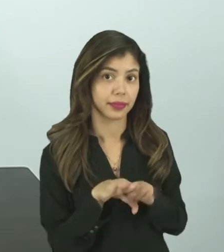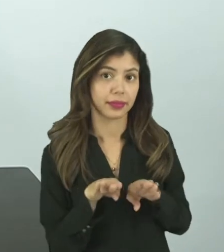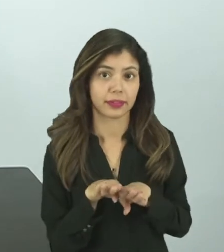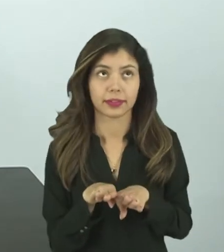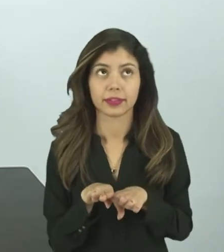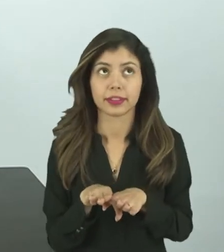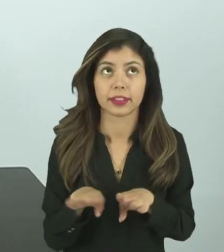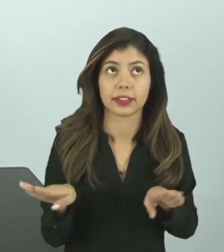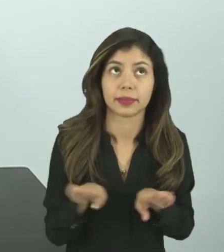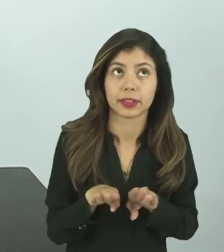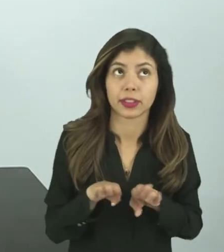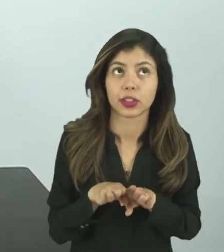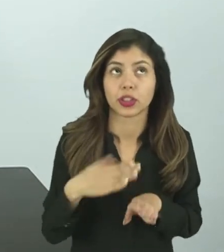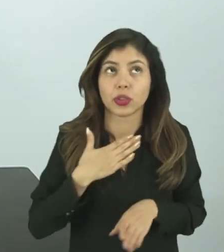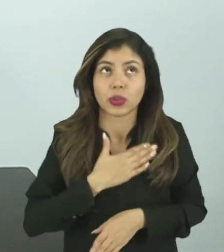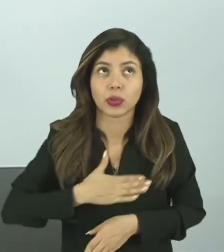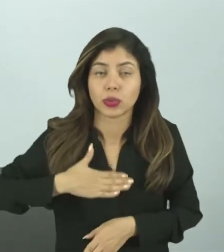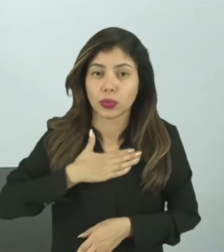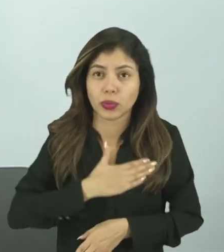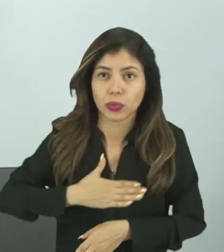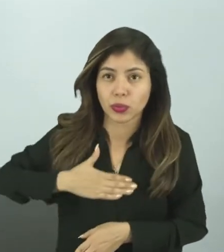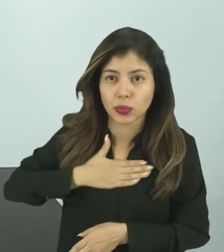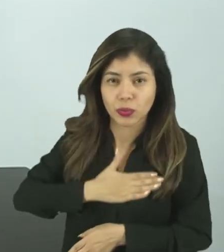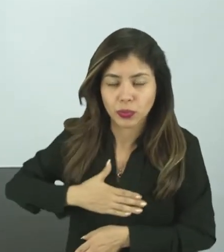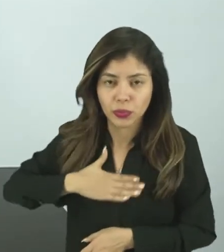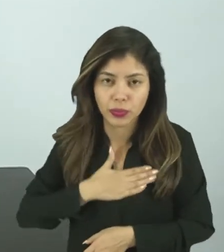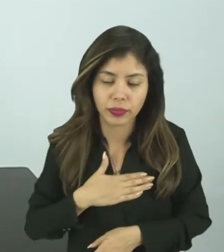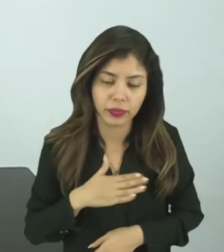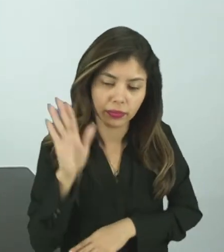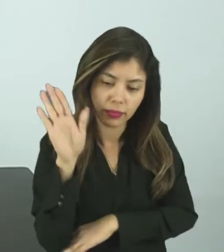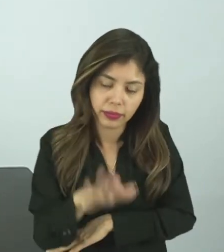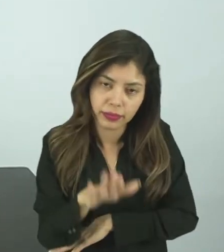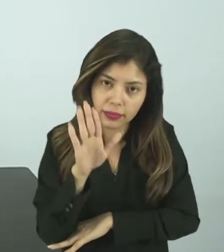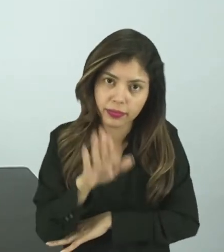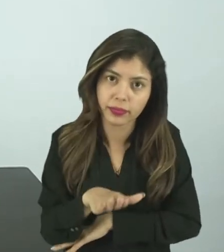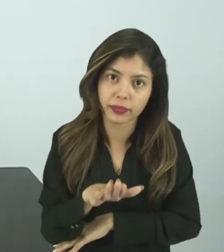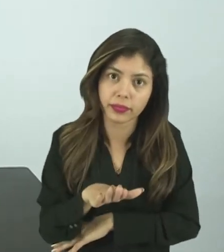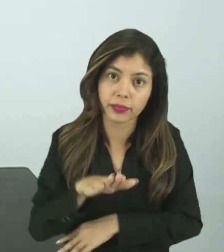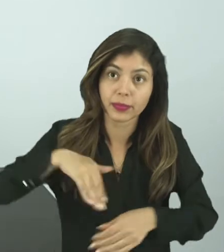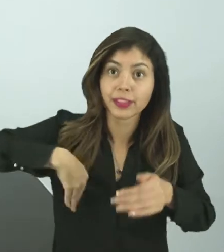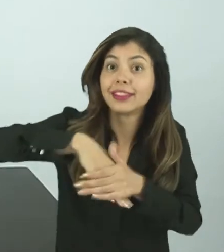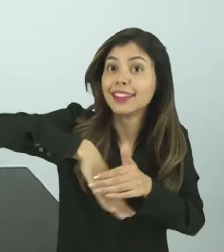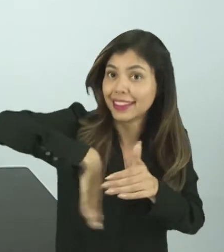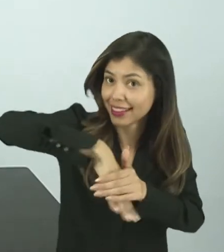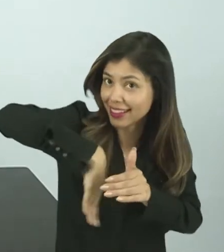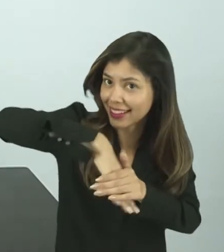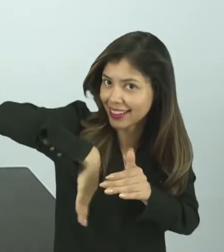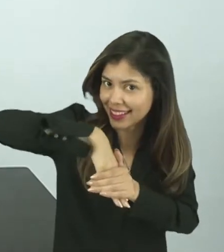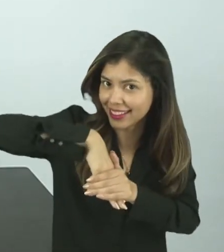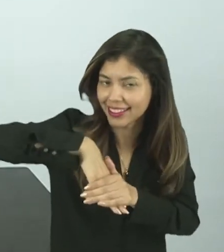meninos adoram. Bem no período da tarde, eles adoram jogar futebol.